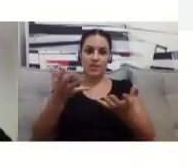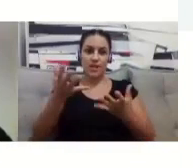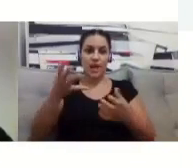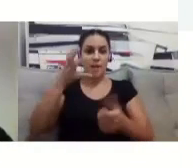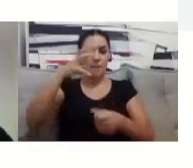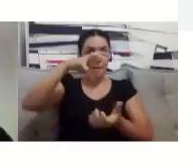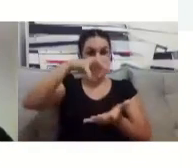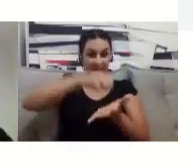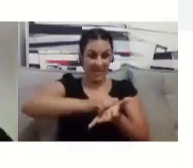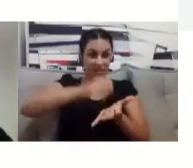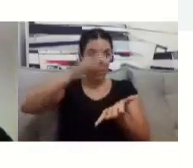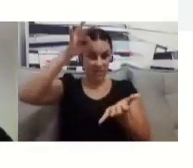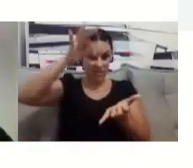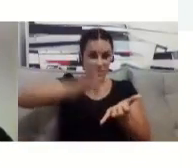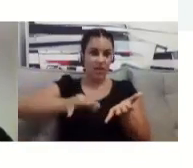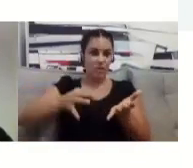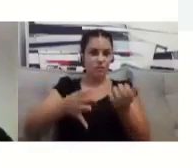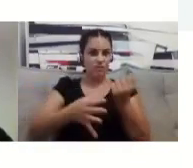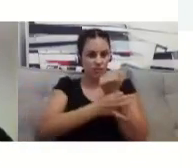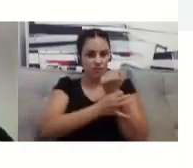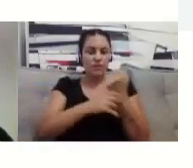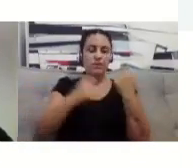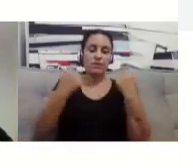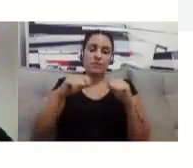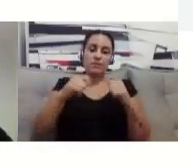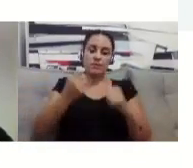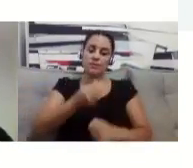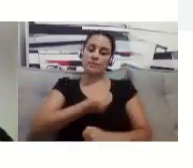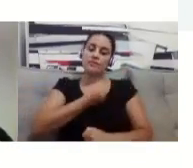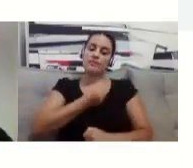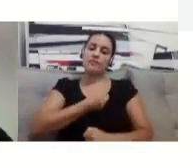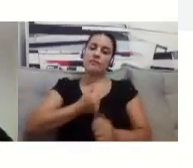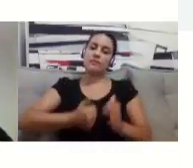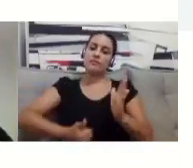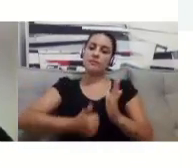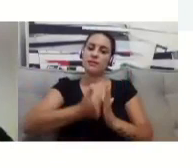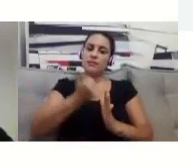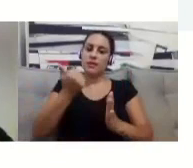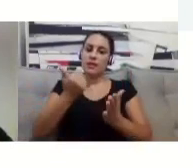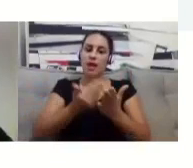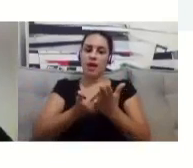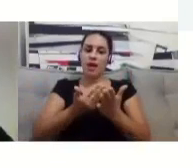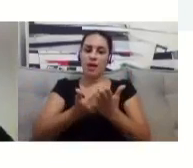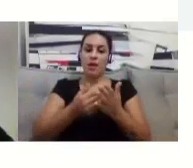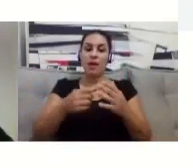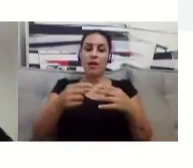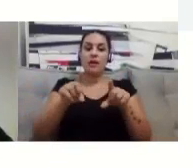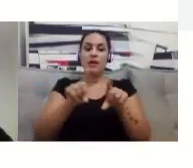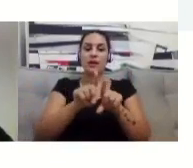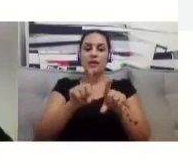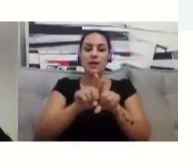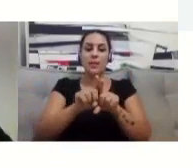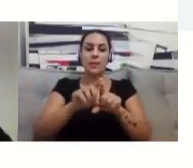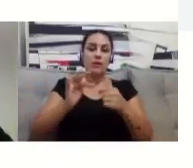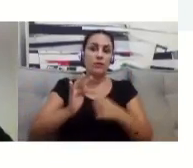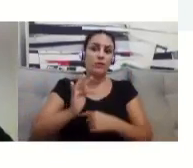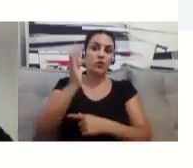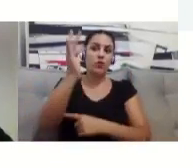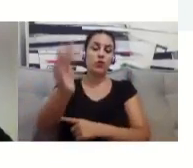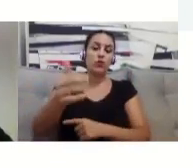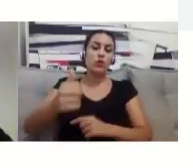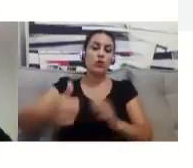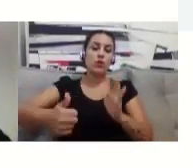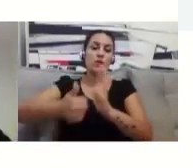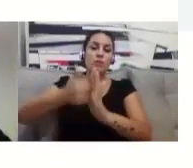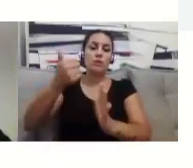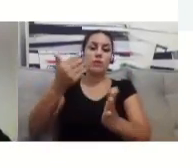e também da primeira aula presencial, que vai ser com a professora Dulce, né? Deixa eu pegar aqui, o cronograma